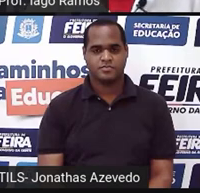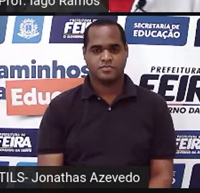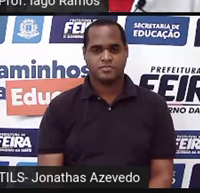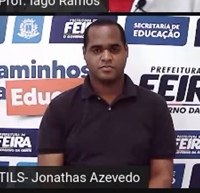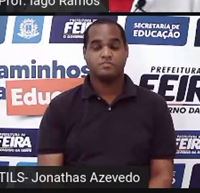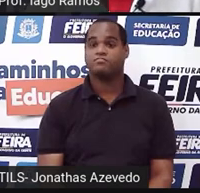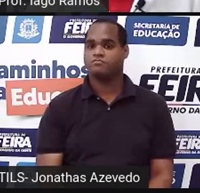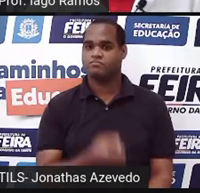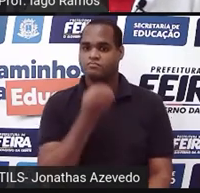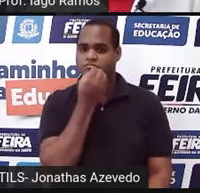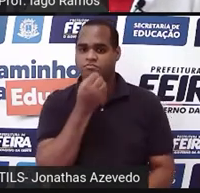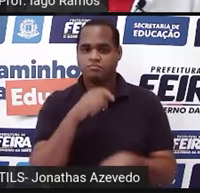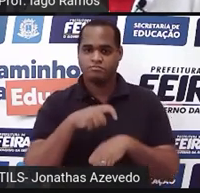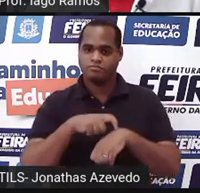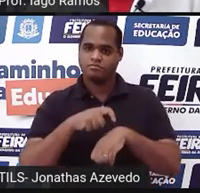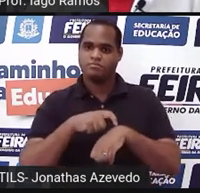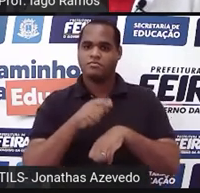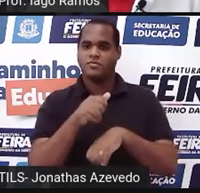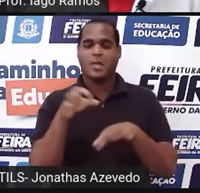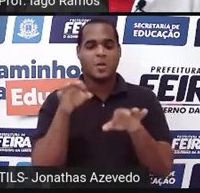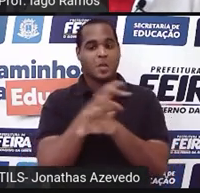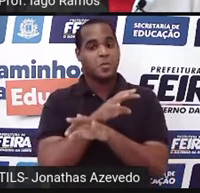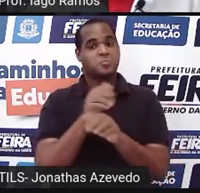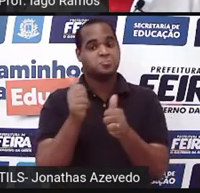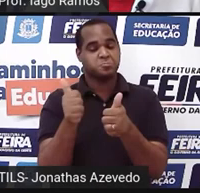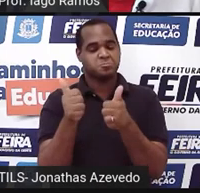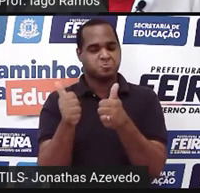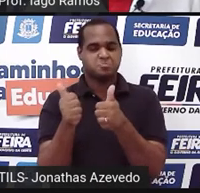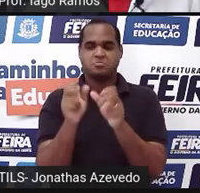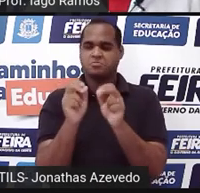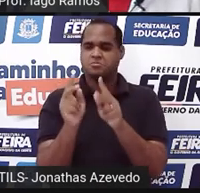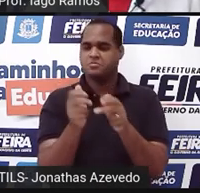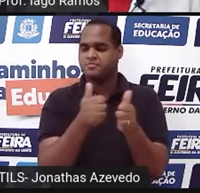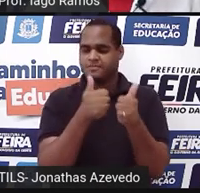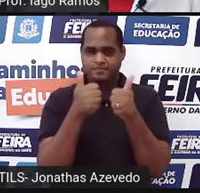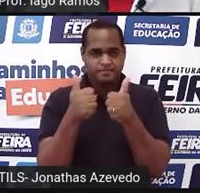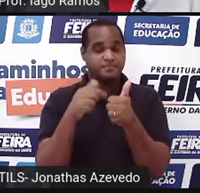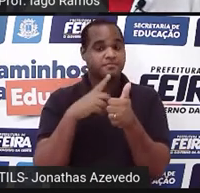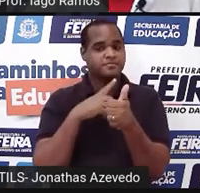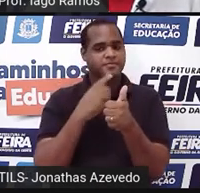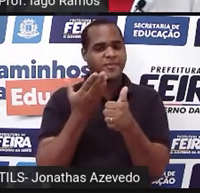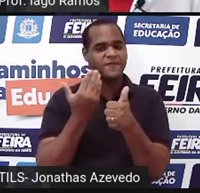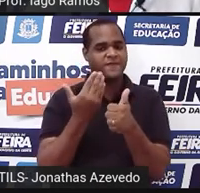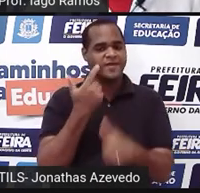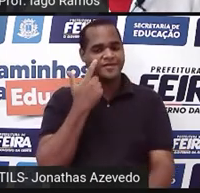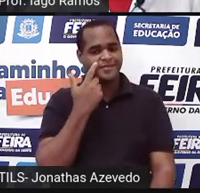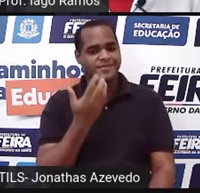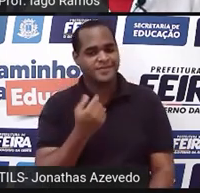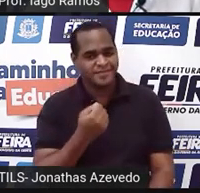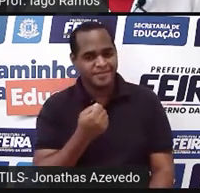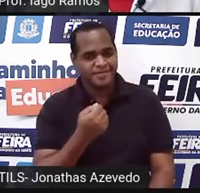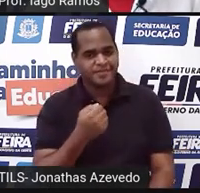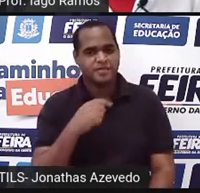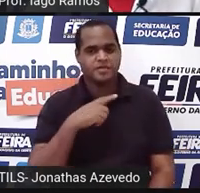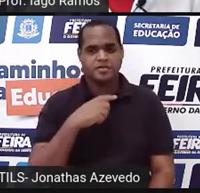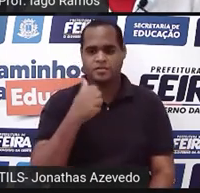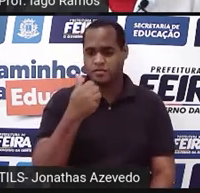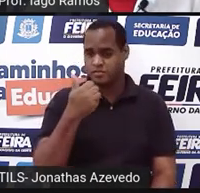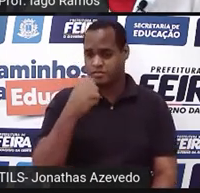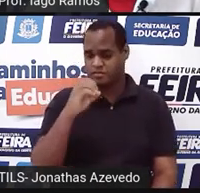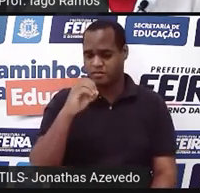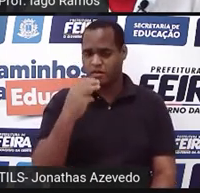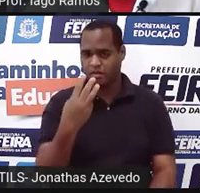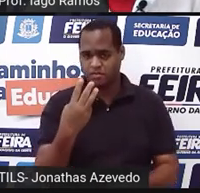Bom, tempo acabou, tá bom? Vem cá, deu 103 o seu?